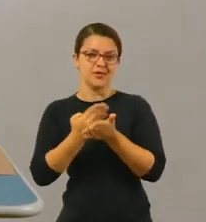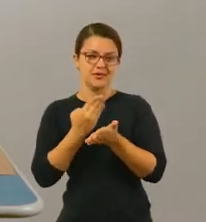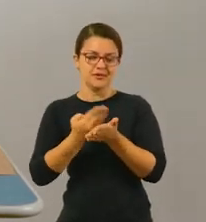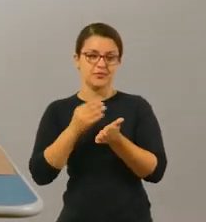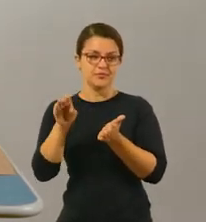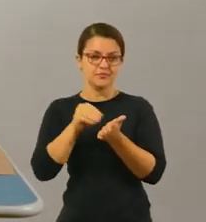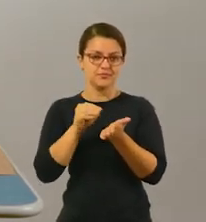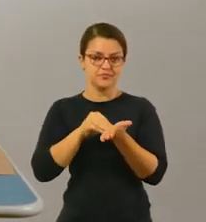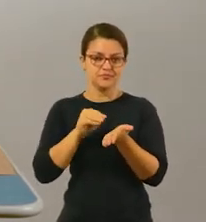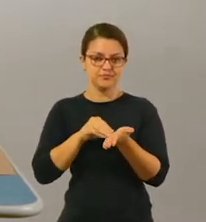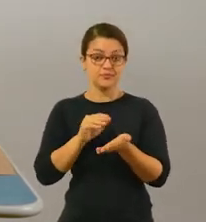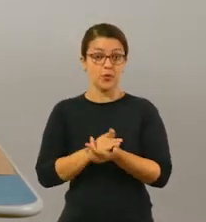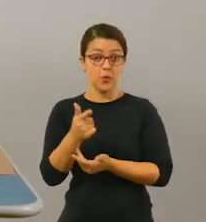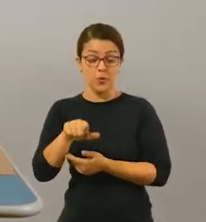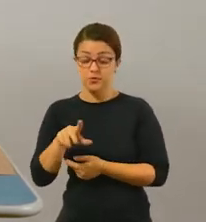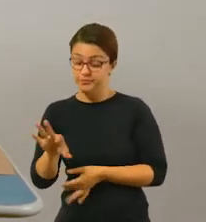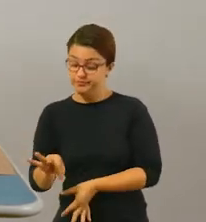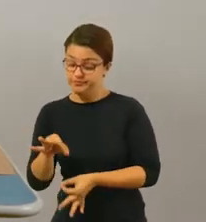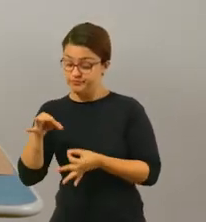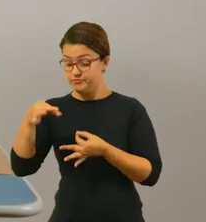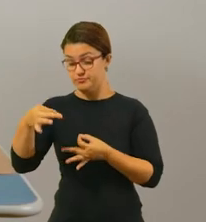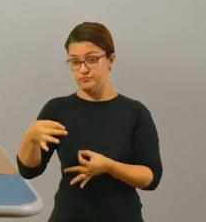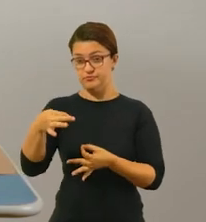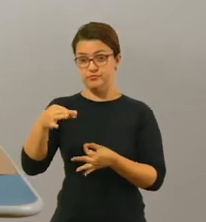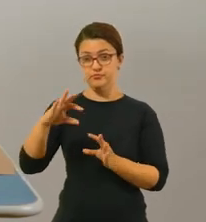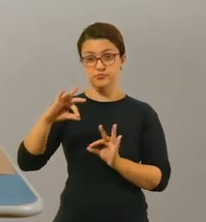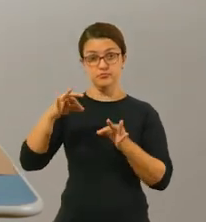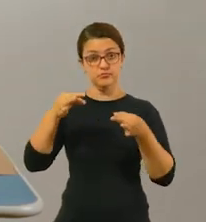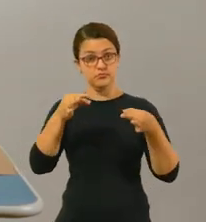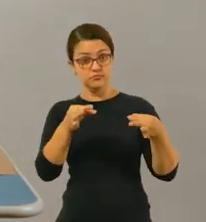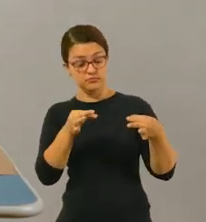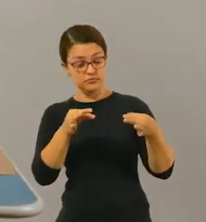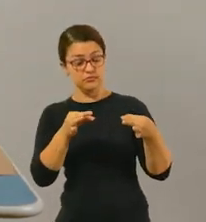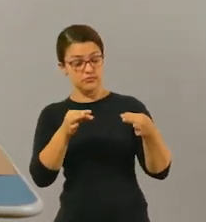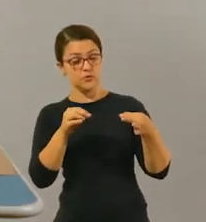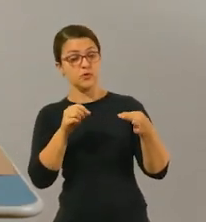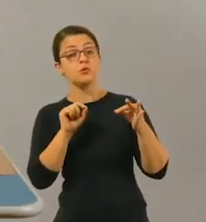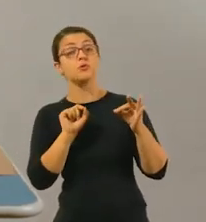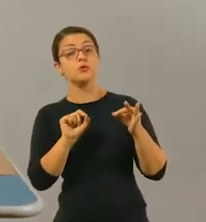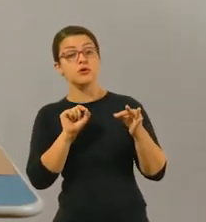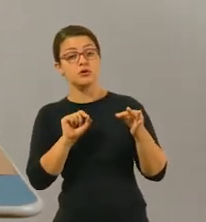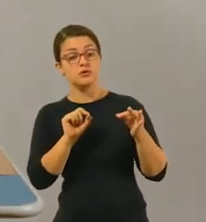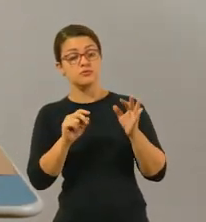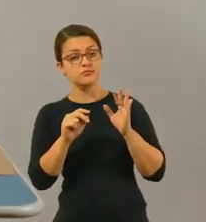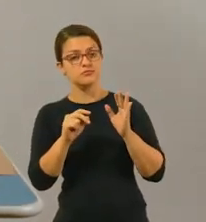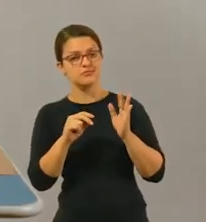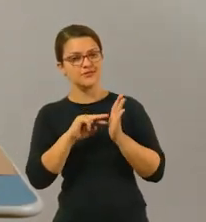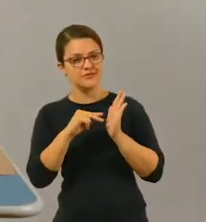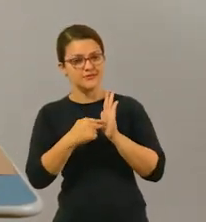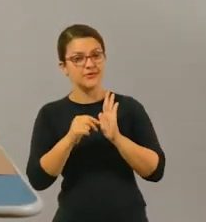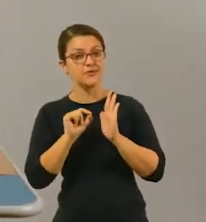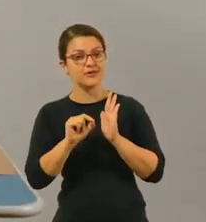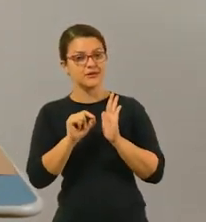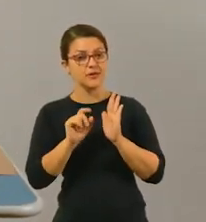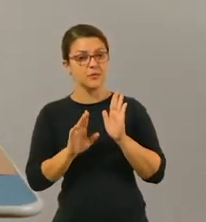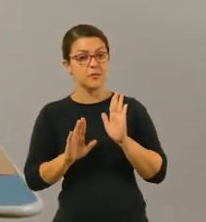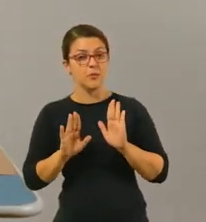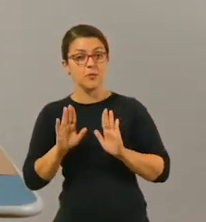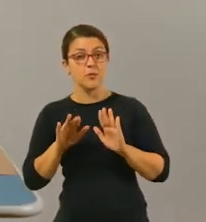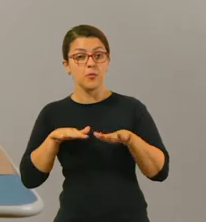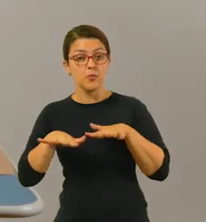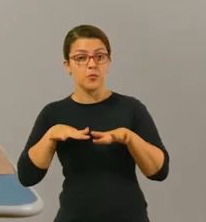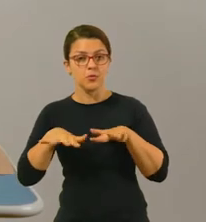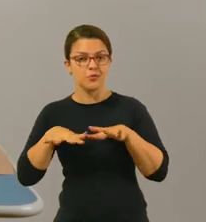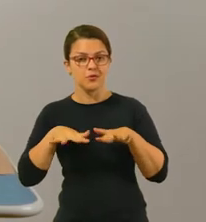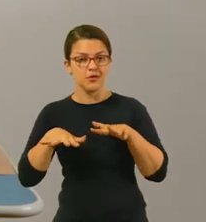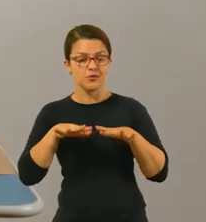Muito bom. Vamos para outro? Eu vou sortear essa imagem aqui, ó. Isso aqui lembra como é que é? É de gesto,